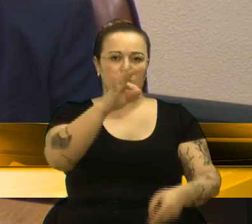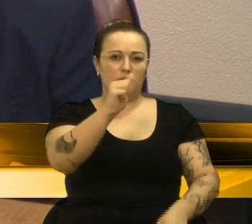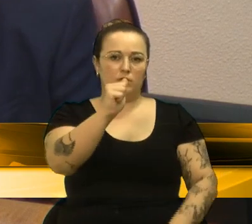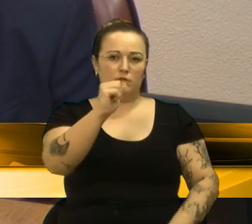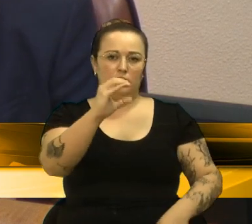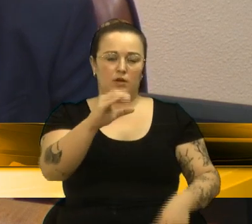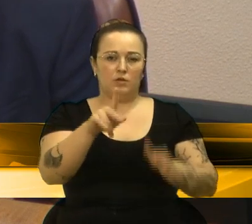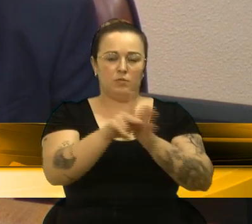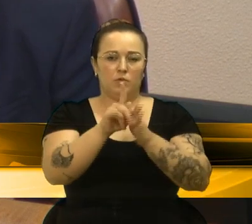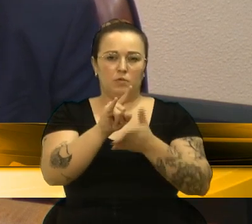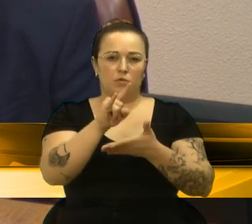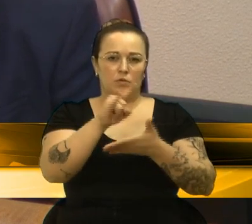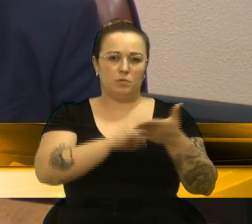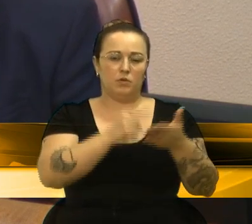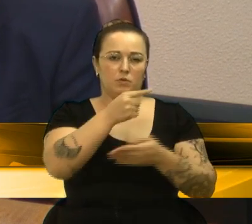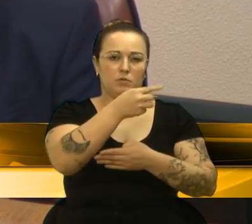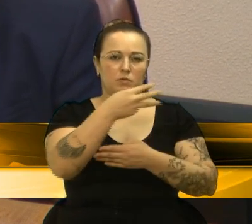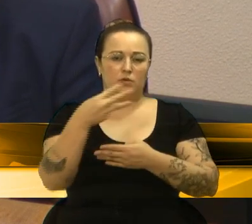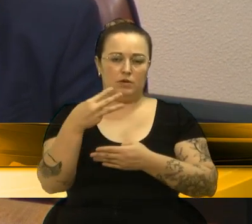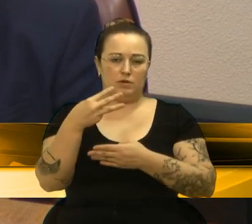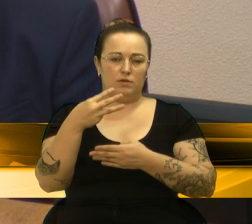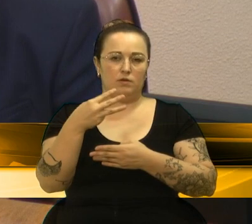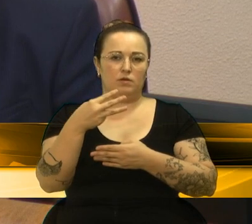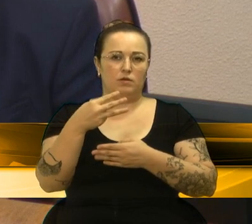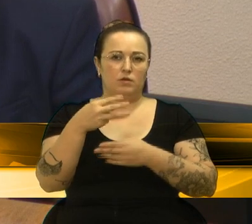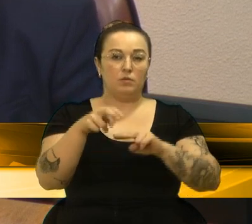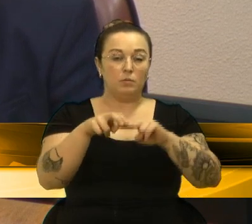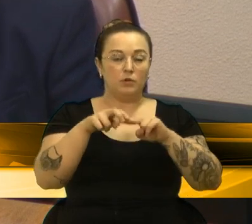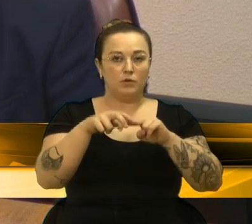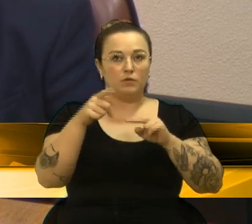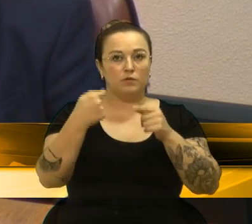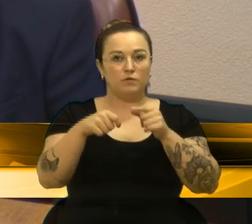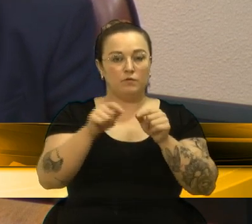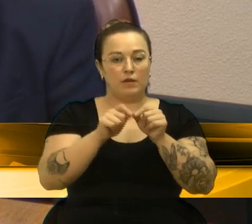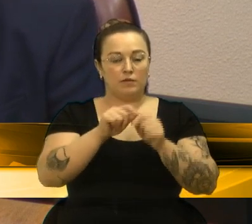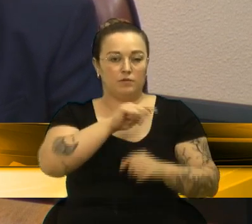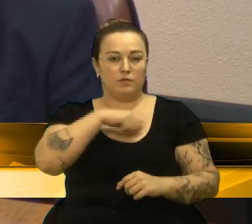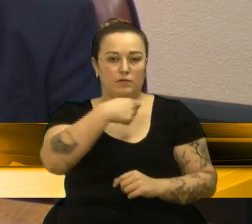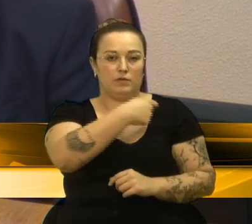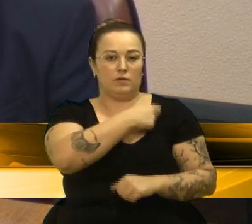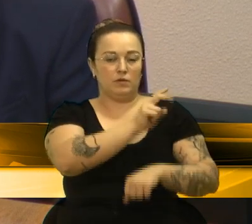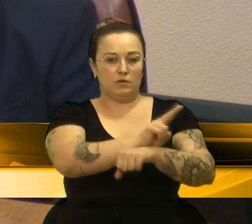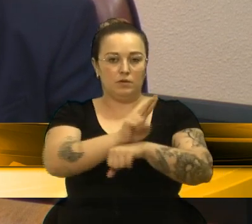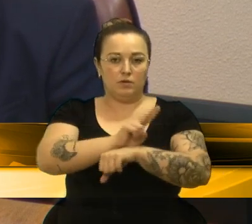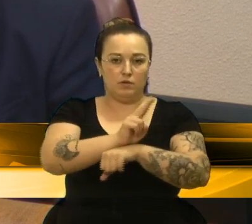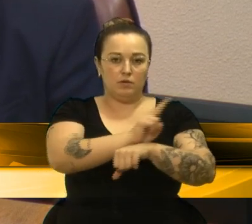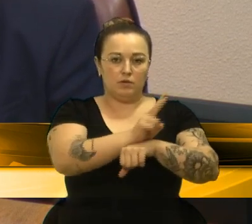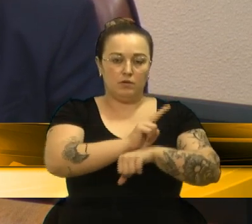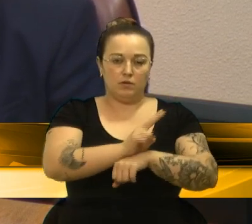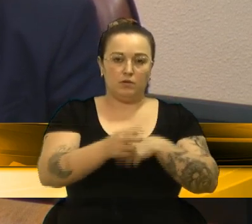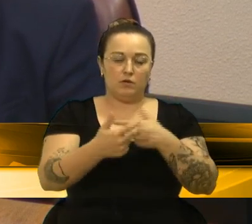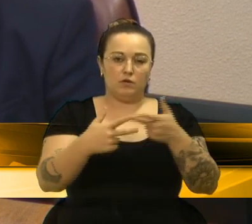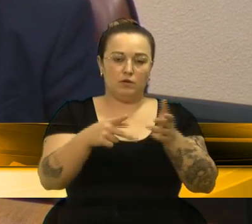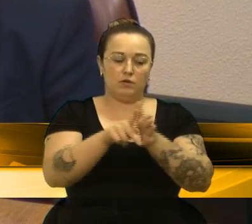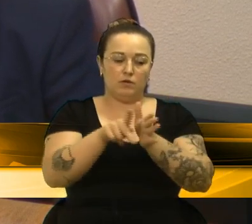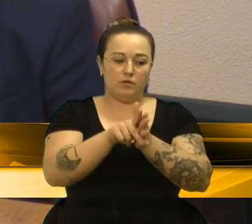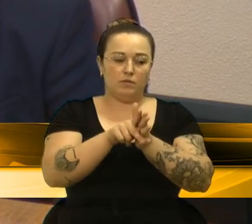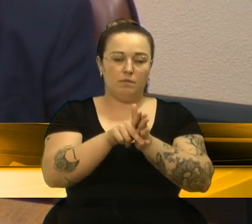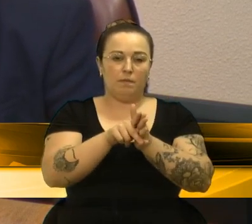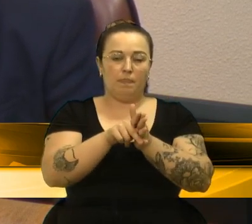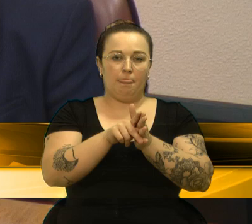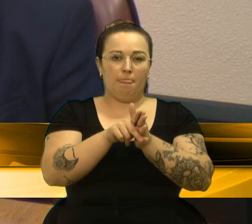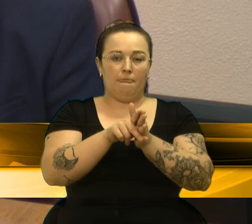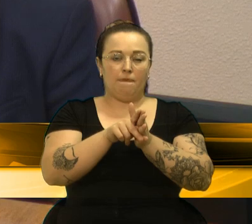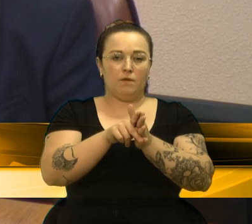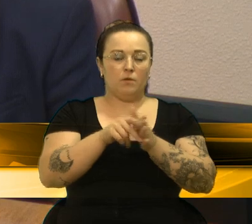ainda ressaltar que o presente termo vem sendo fiscalizado de forma criteriosa por esses órgãos de controle e não houve em nenhum momento apontamento de